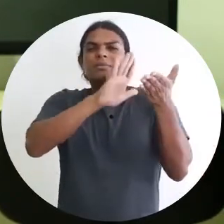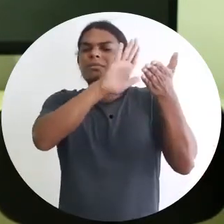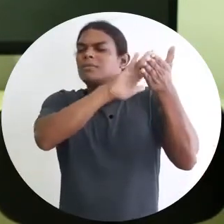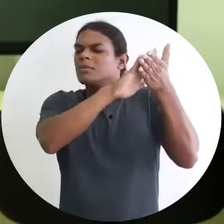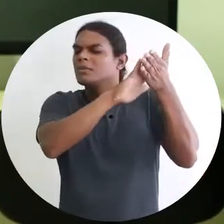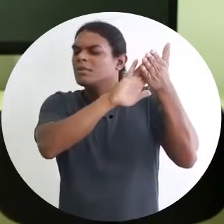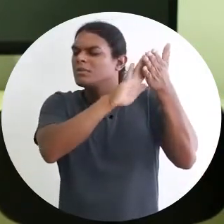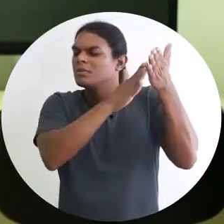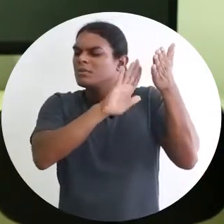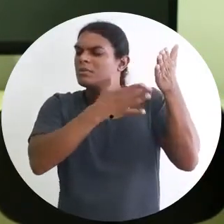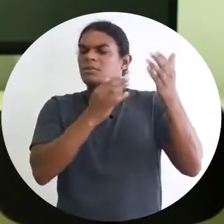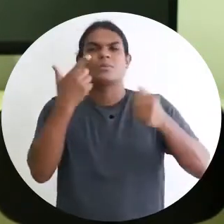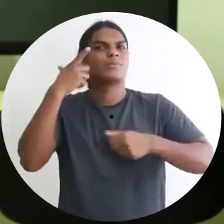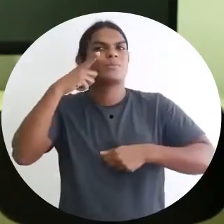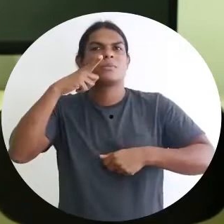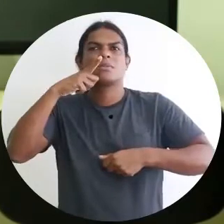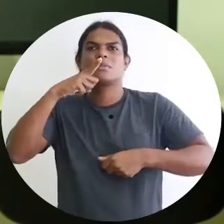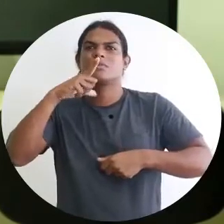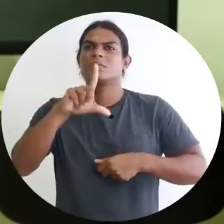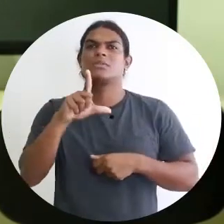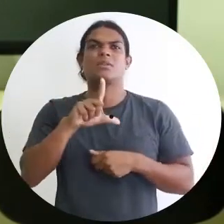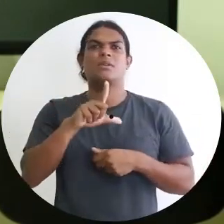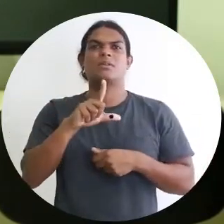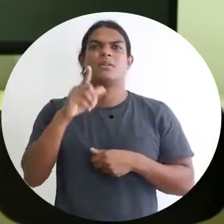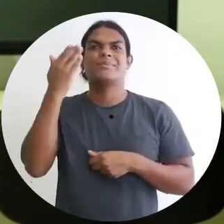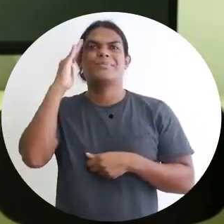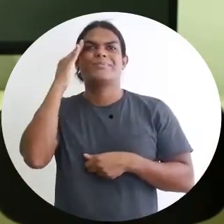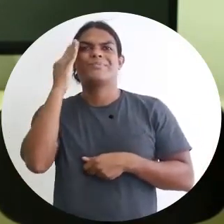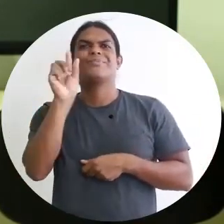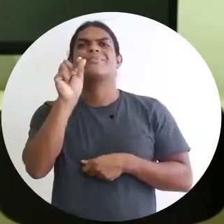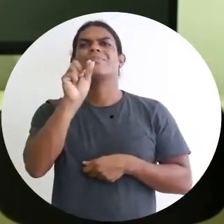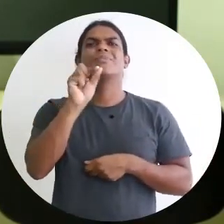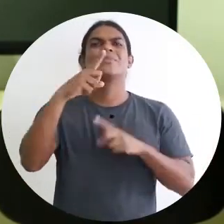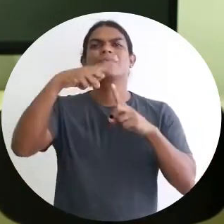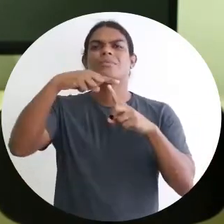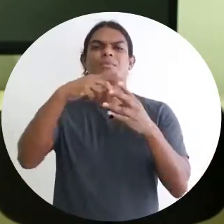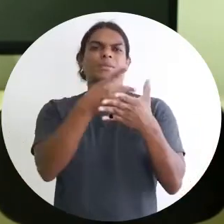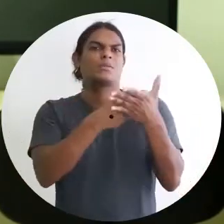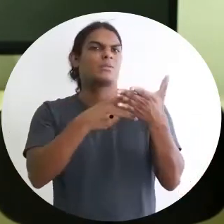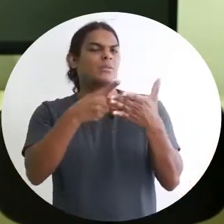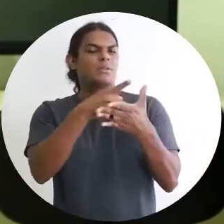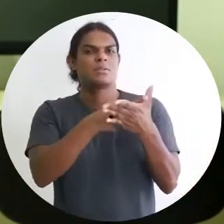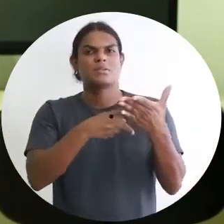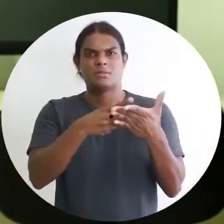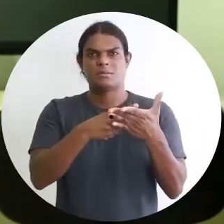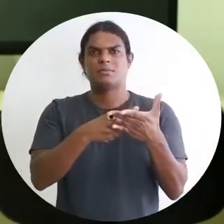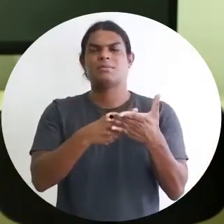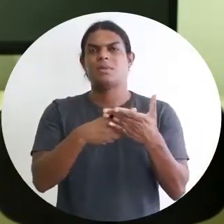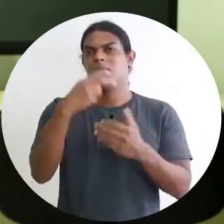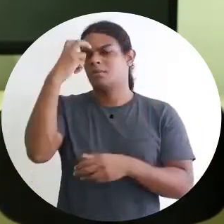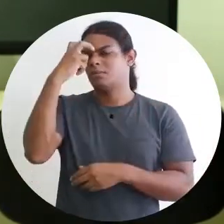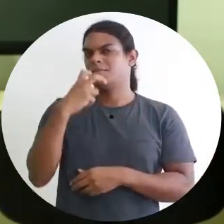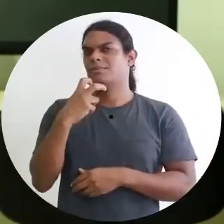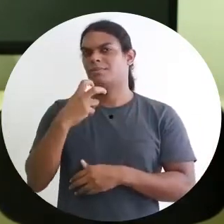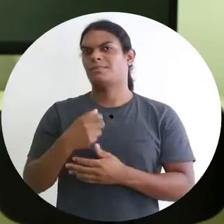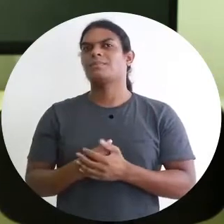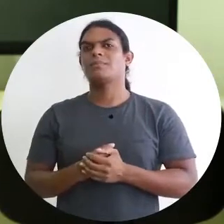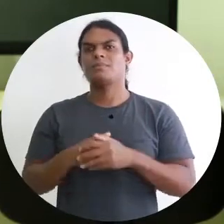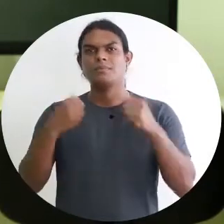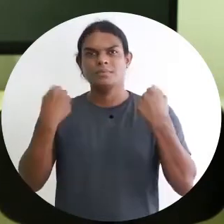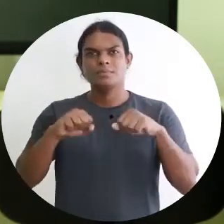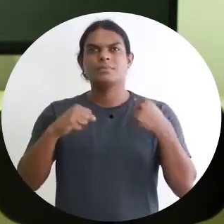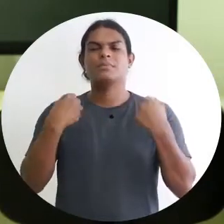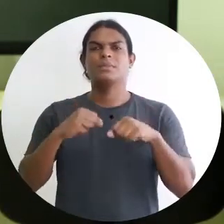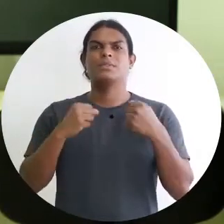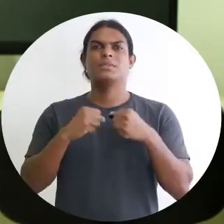deficiência visual têm dificuldade de interpretar e não conseguem enxergar essa figura, obviamente. E aí precisa de